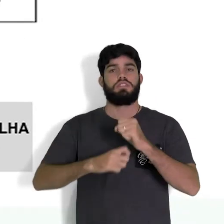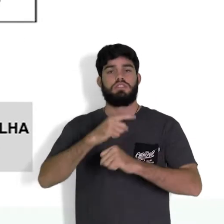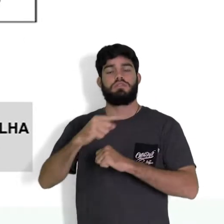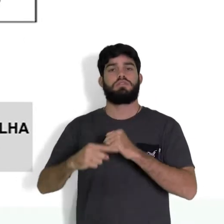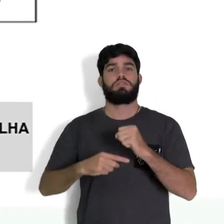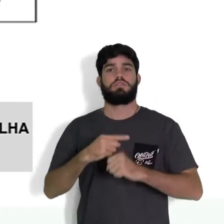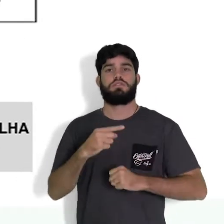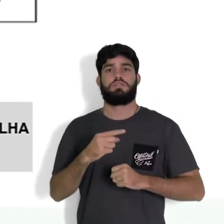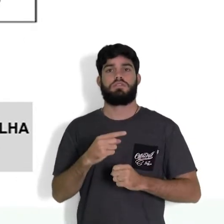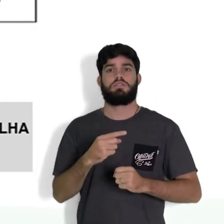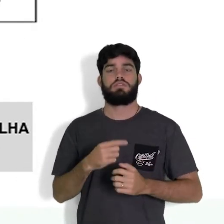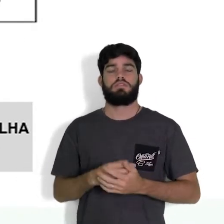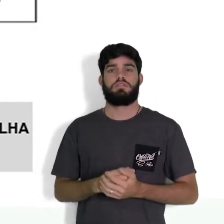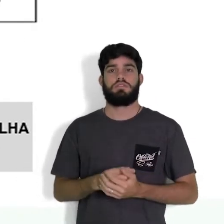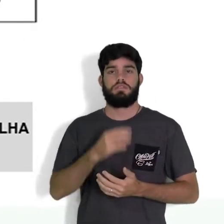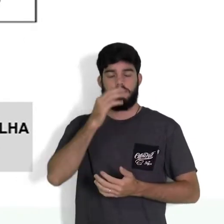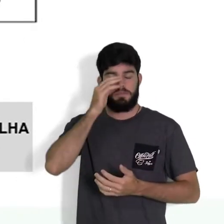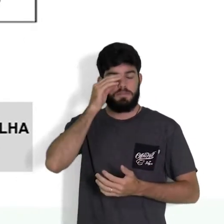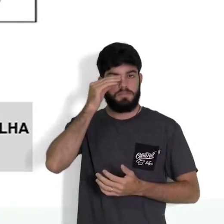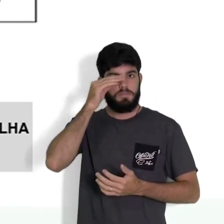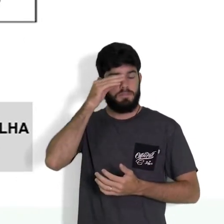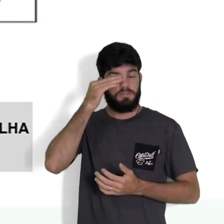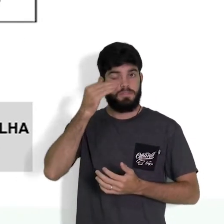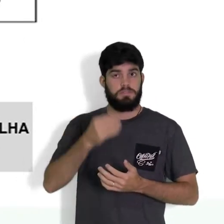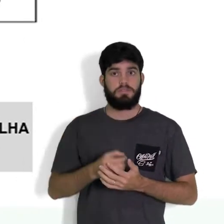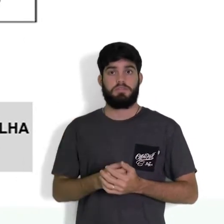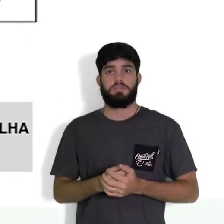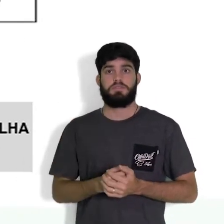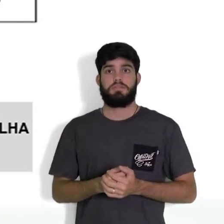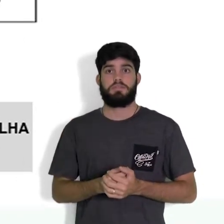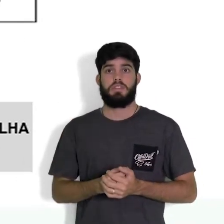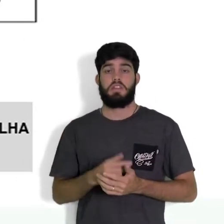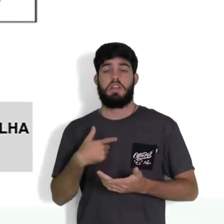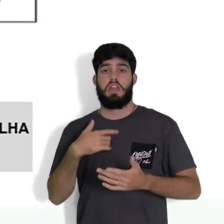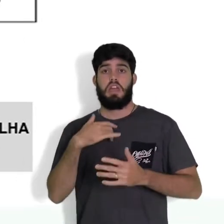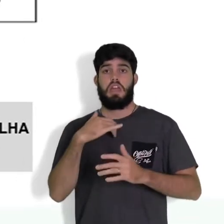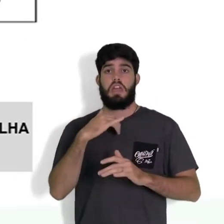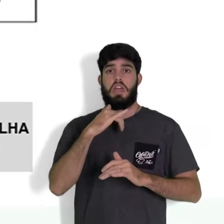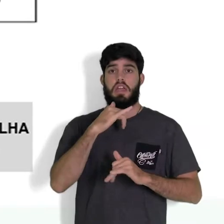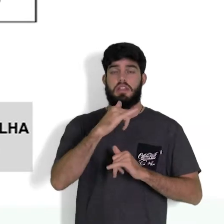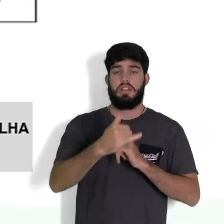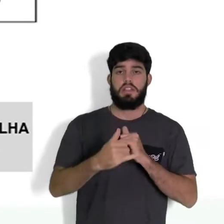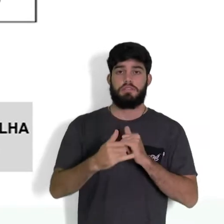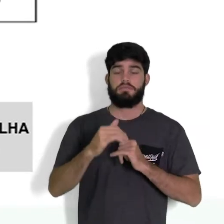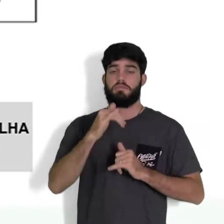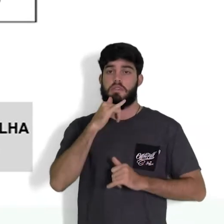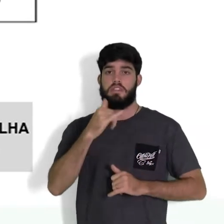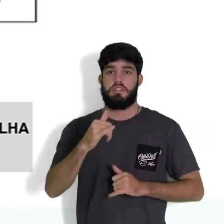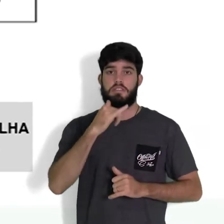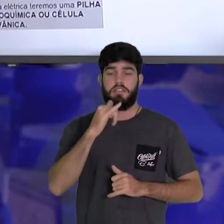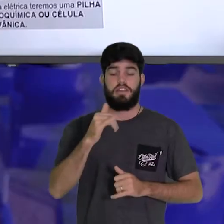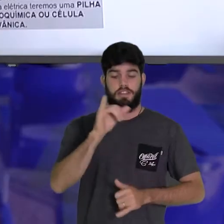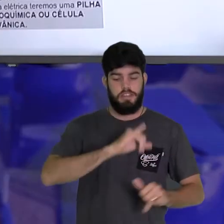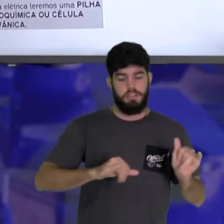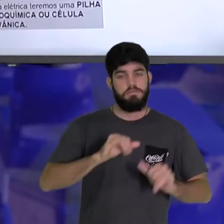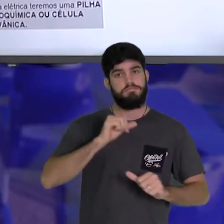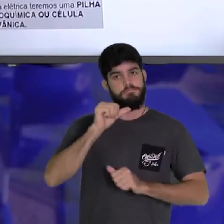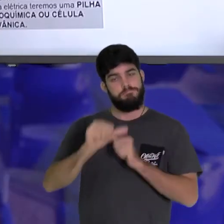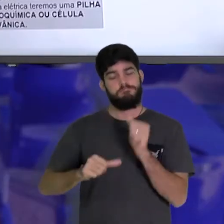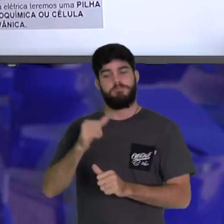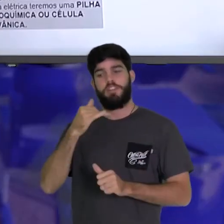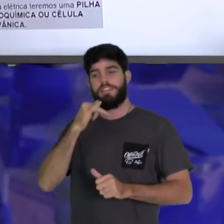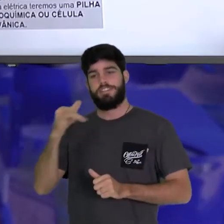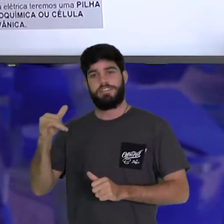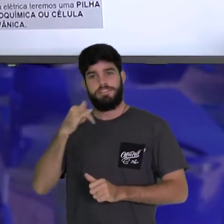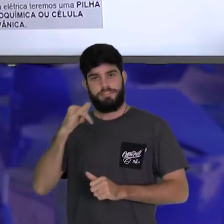diferentes substâncias para converter energia química em energia elétrica. Então, vocês têm aqui uma reação